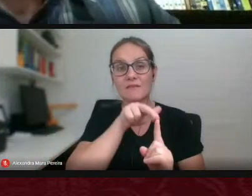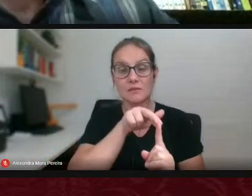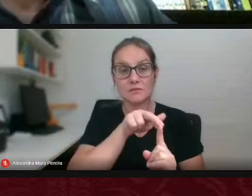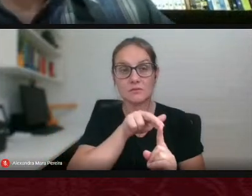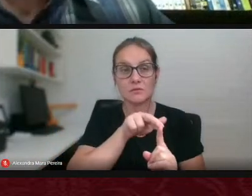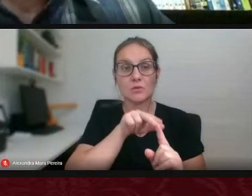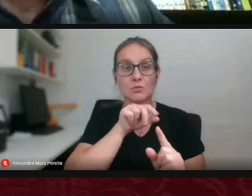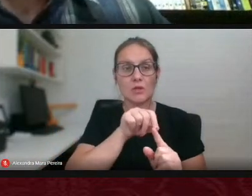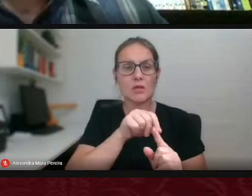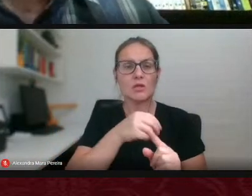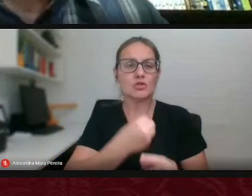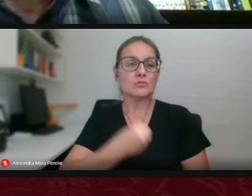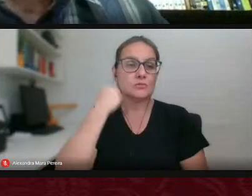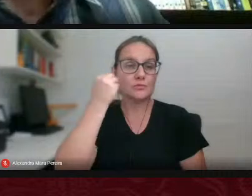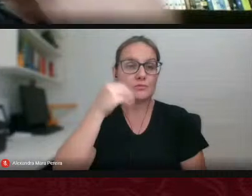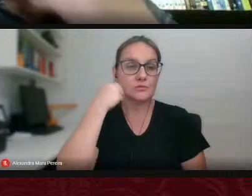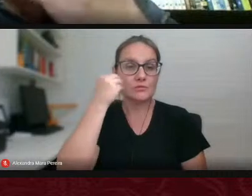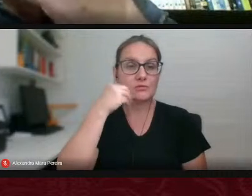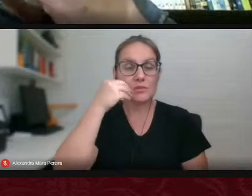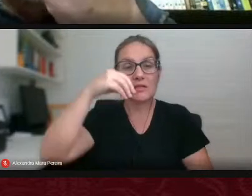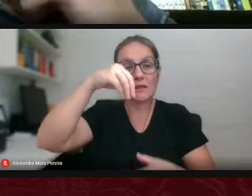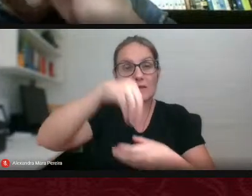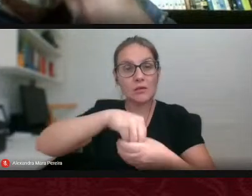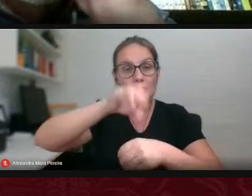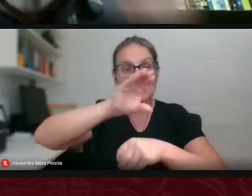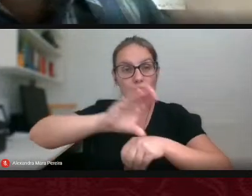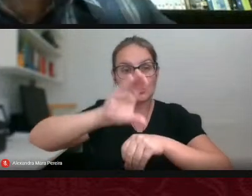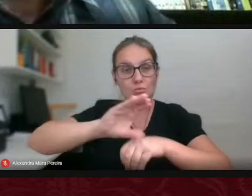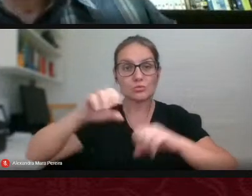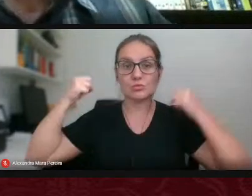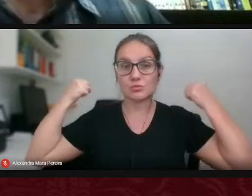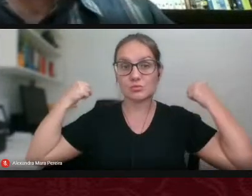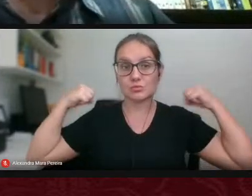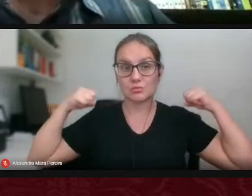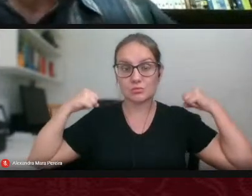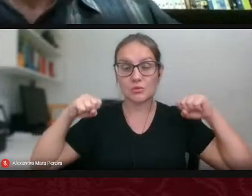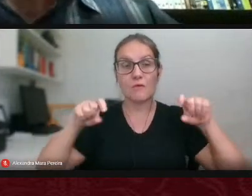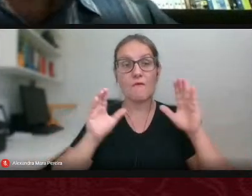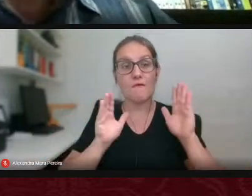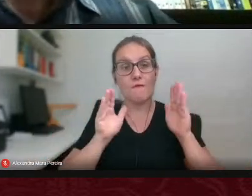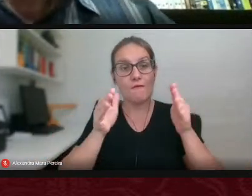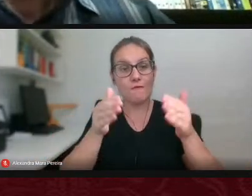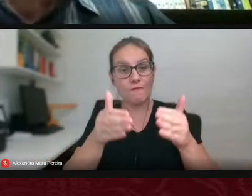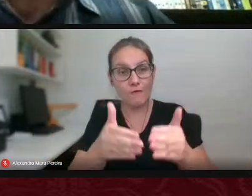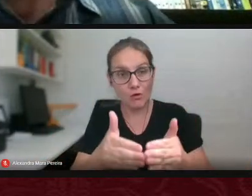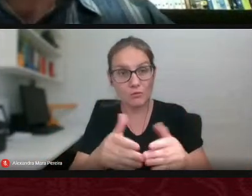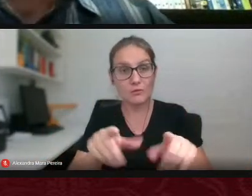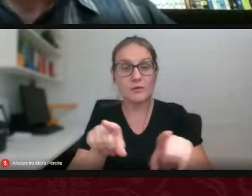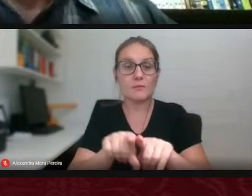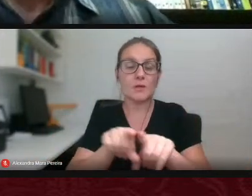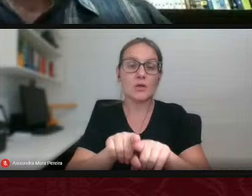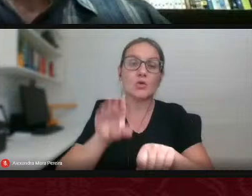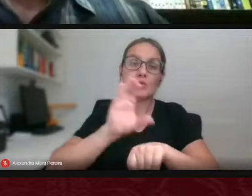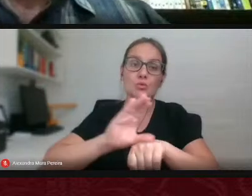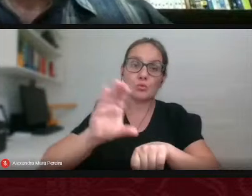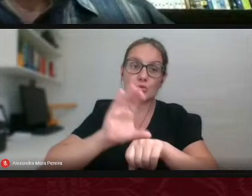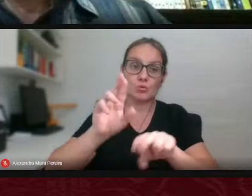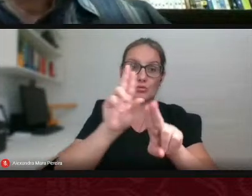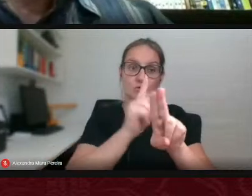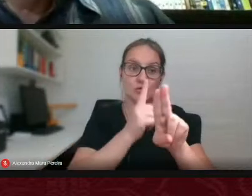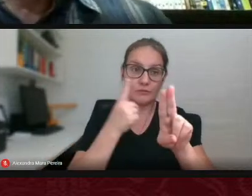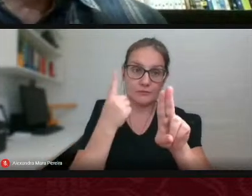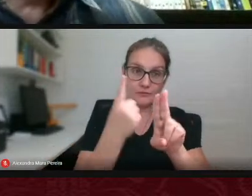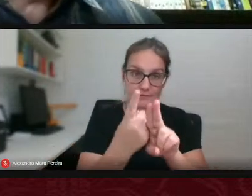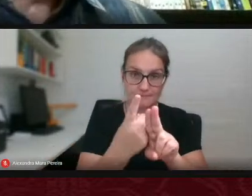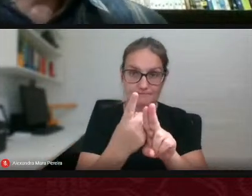sua trajetória dentro da educação física e também com mais ênfase né pessoal dentro do curso da própria UFGD